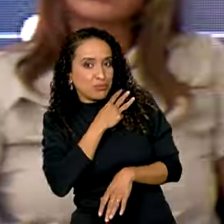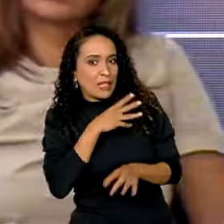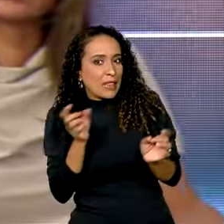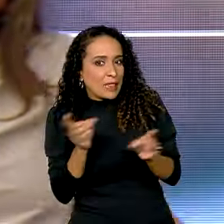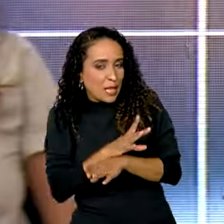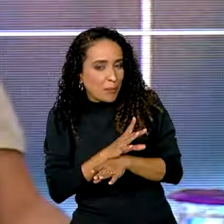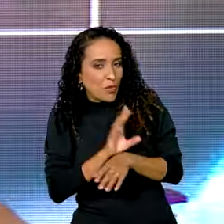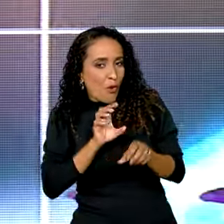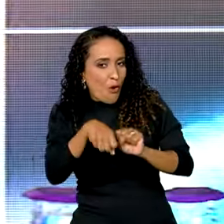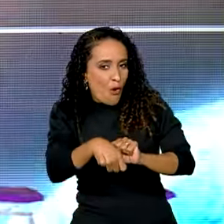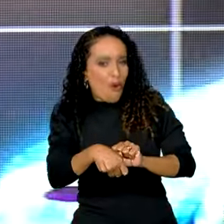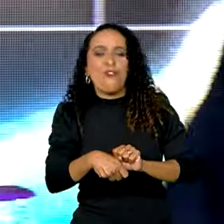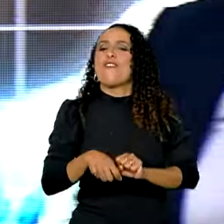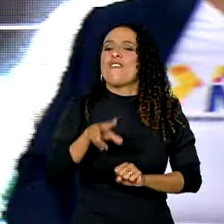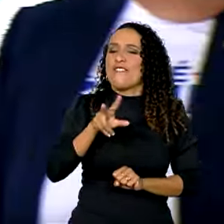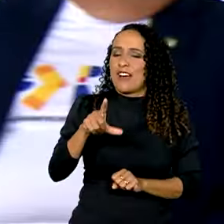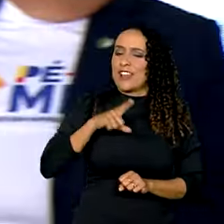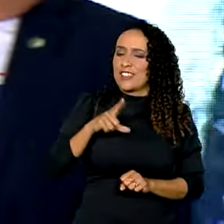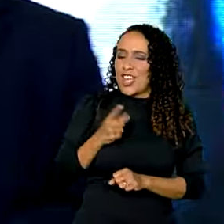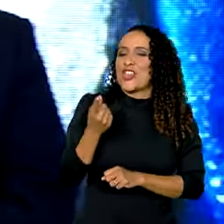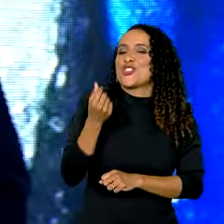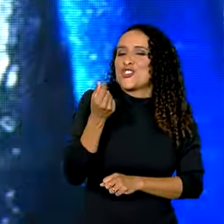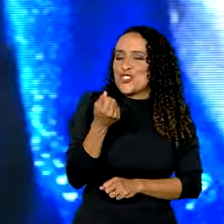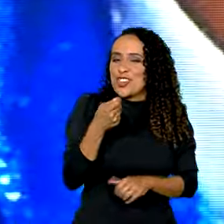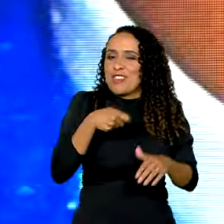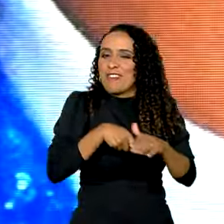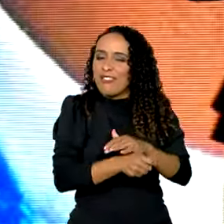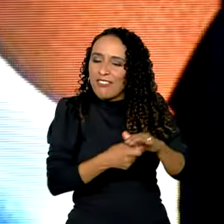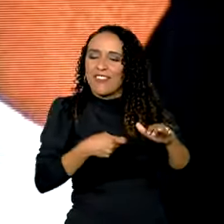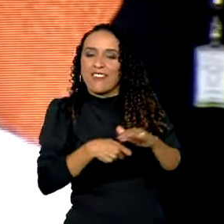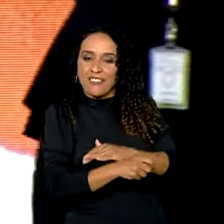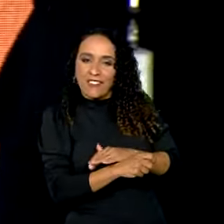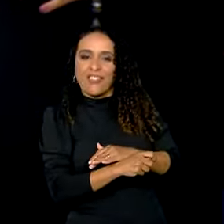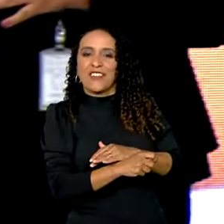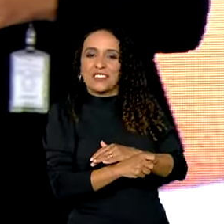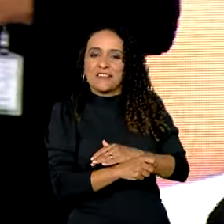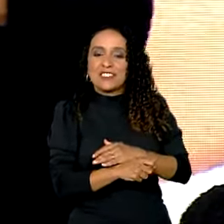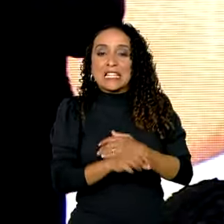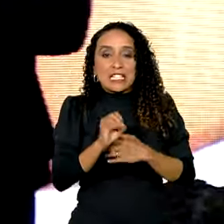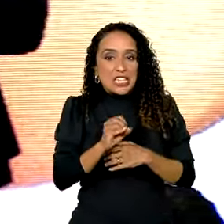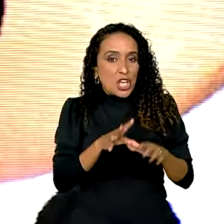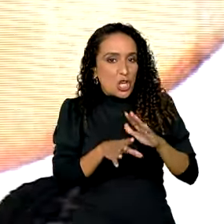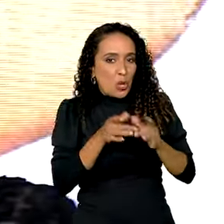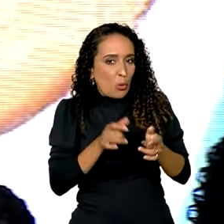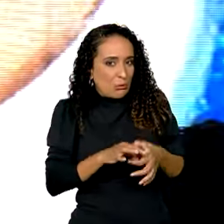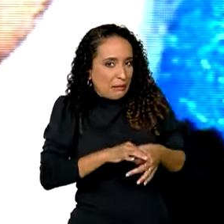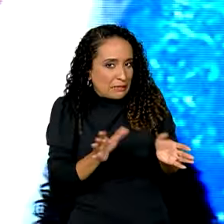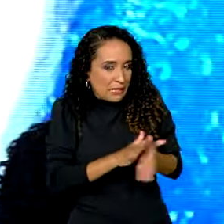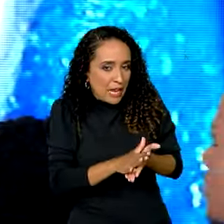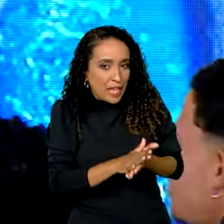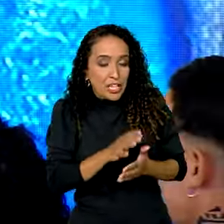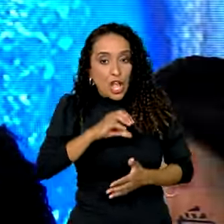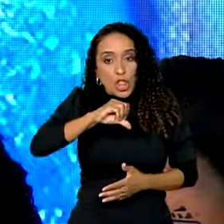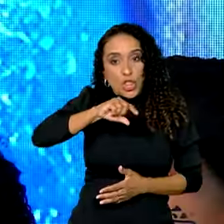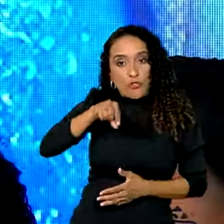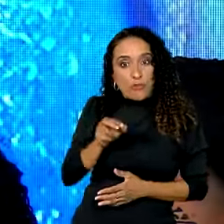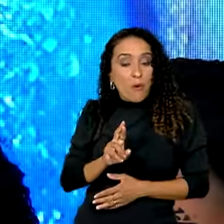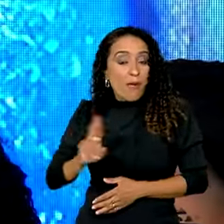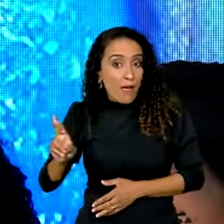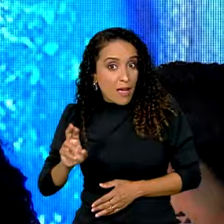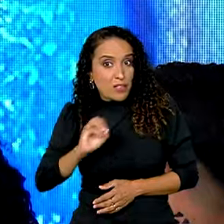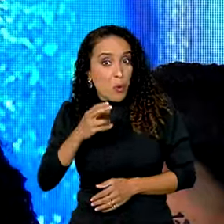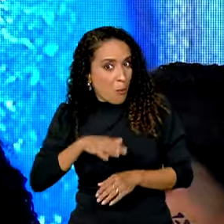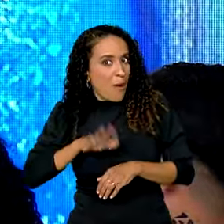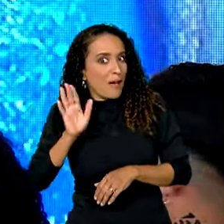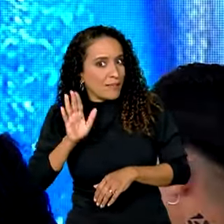médio, vocês vão estar com o dinheirinho na poupança de vocês, se não gastar de R$ 9.000,00 ou um pouco mais.